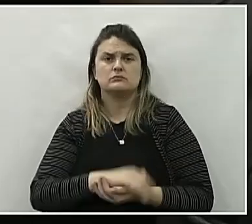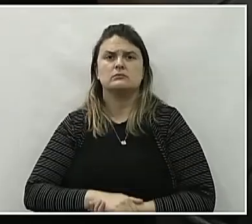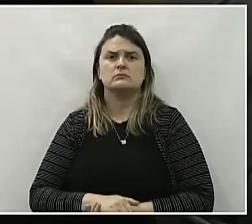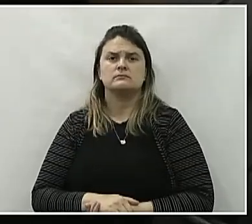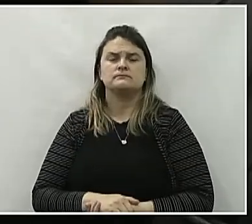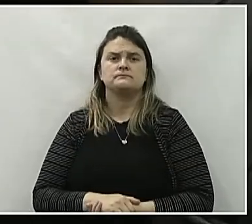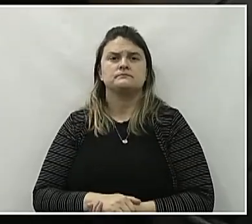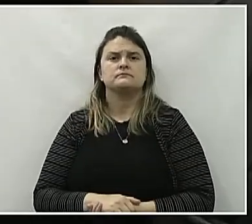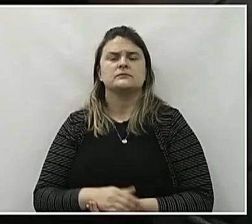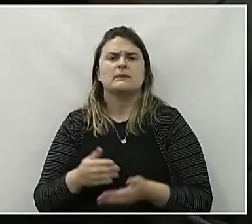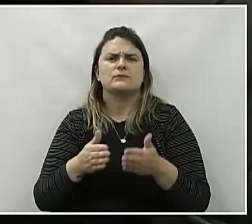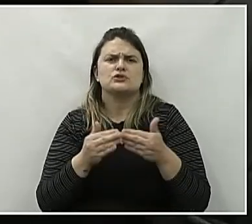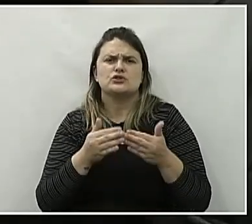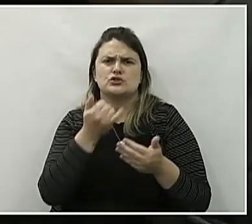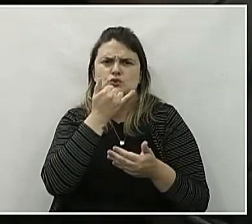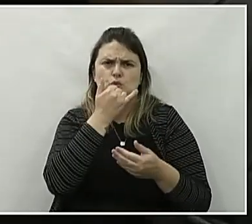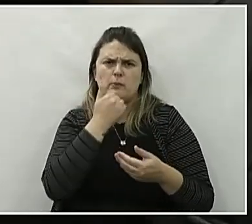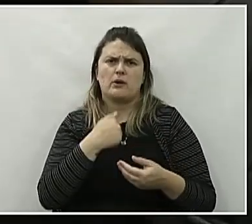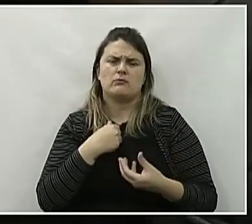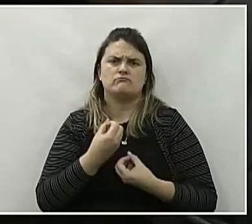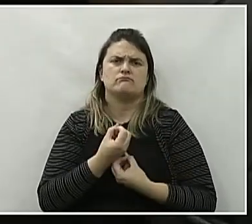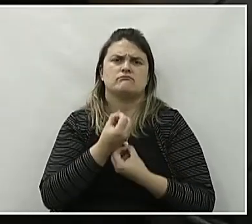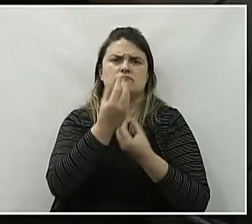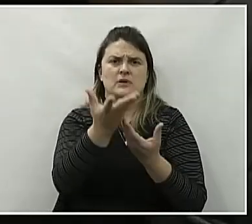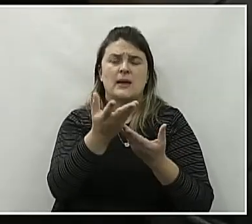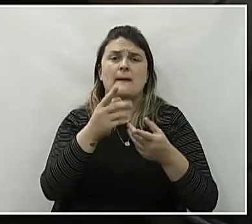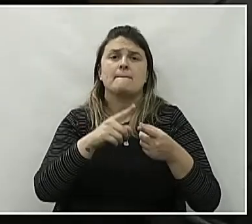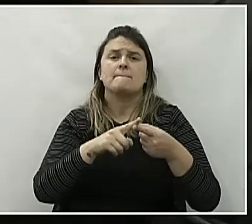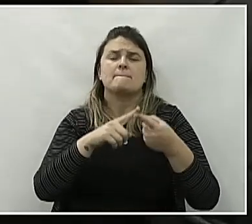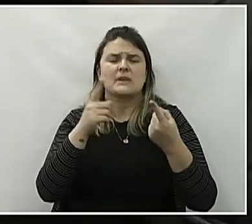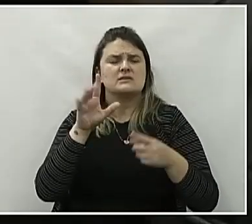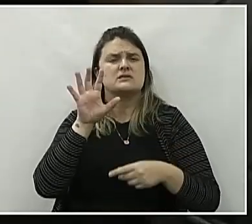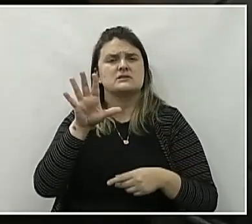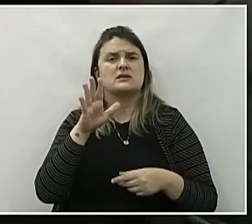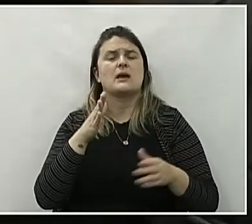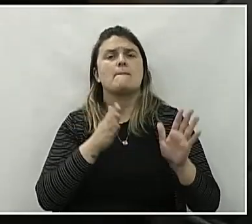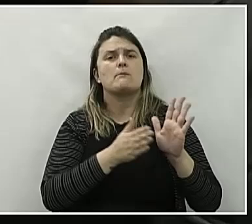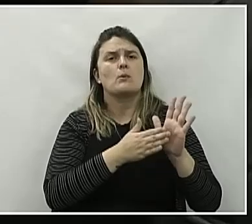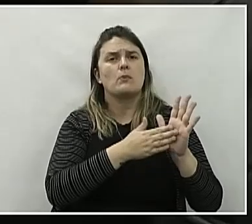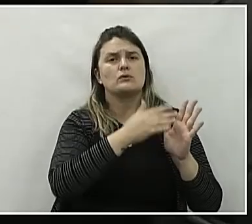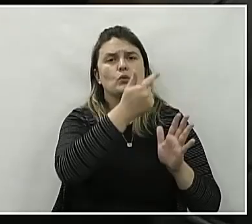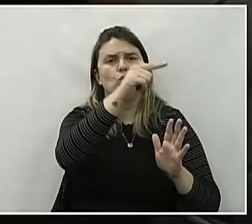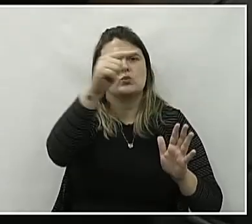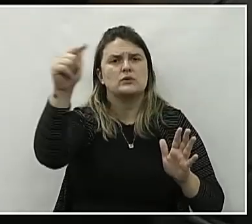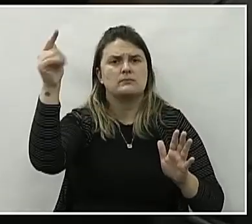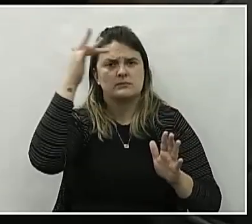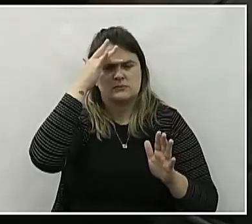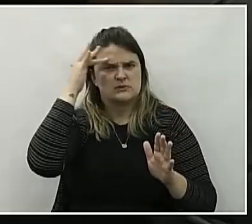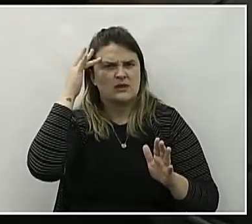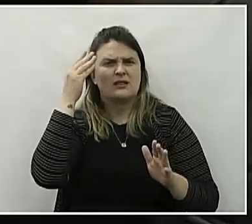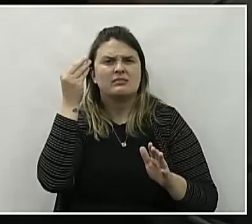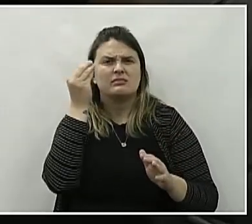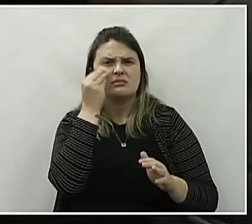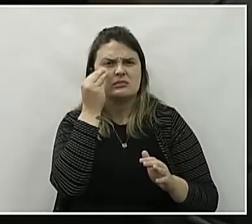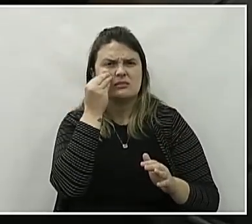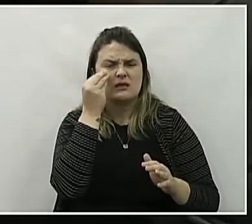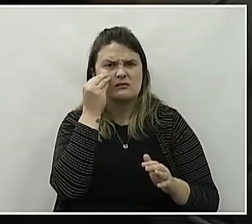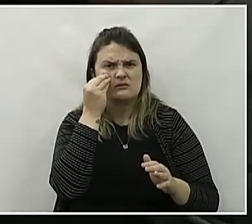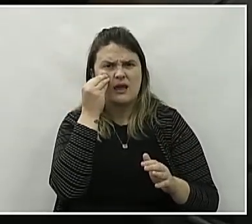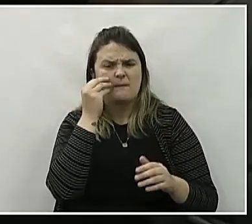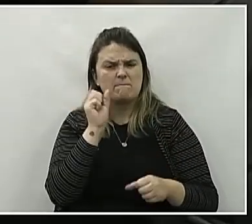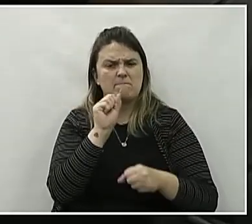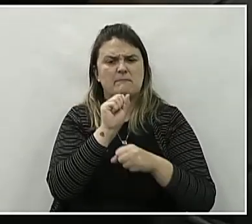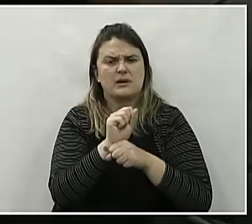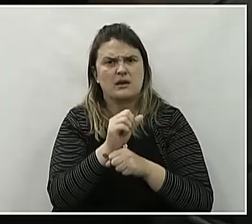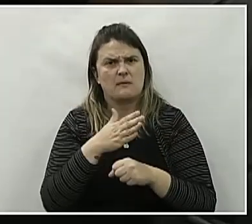Peço aqui desculpa pelo desabafo, mas assim foi a campanha de alguns para tentar frear